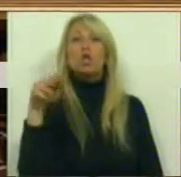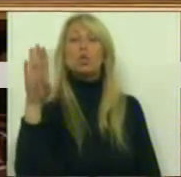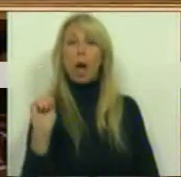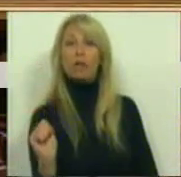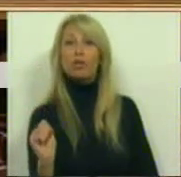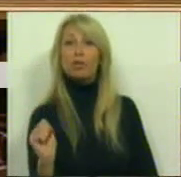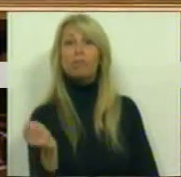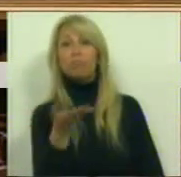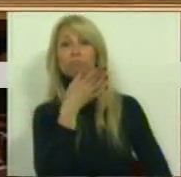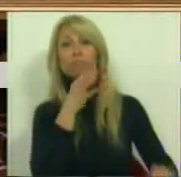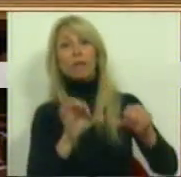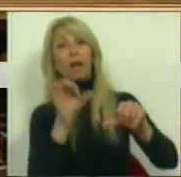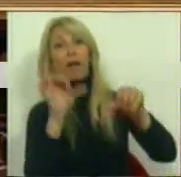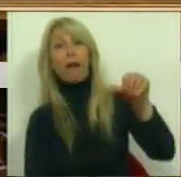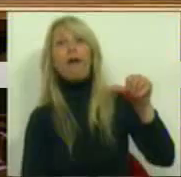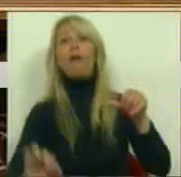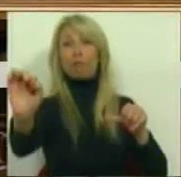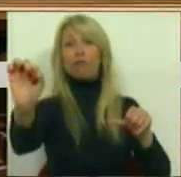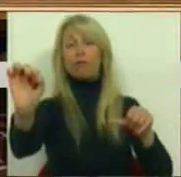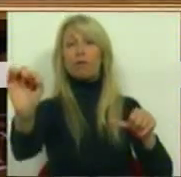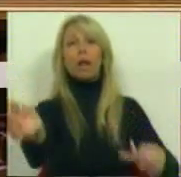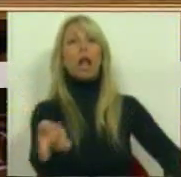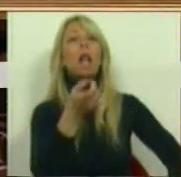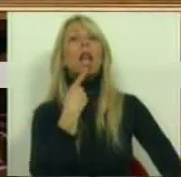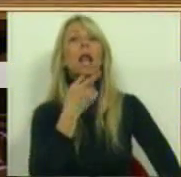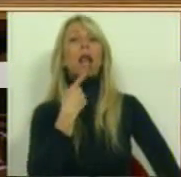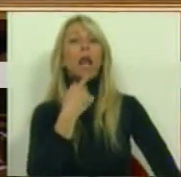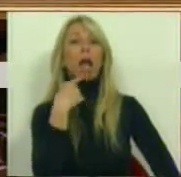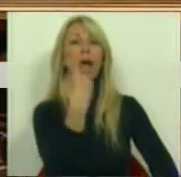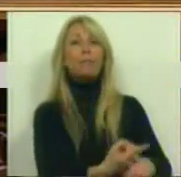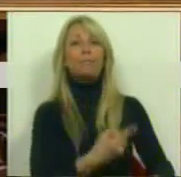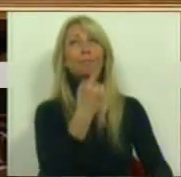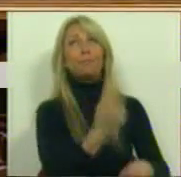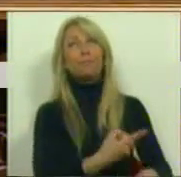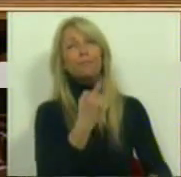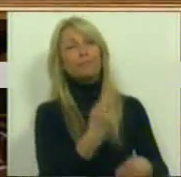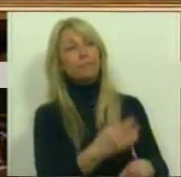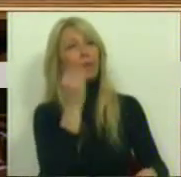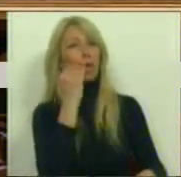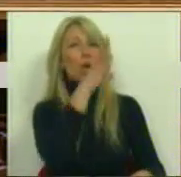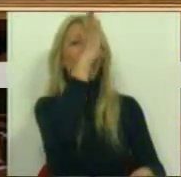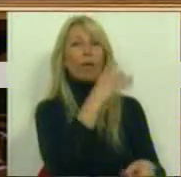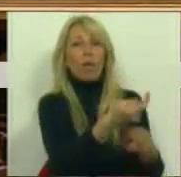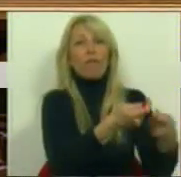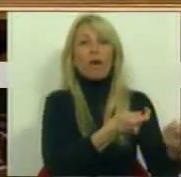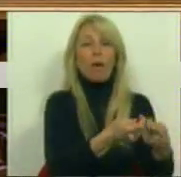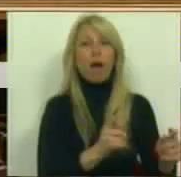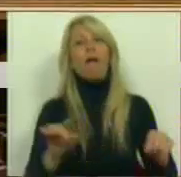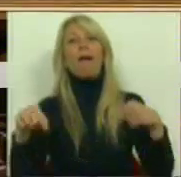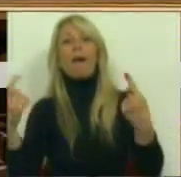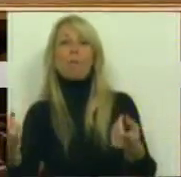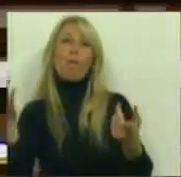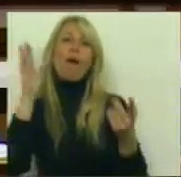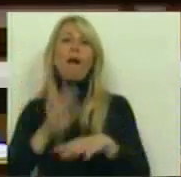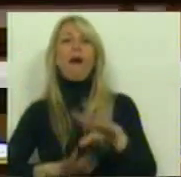na sua intervenção da conversa requentada sobre o arco da governabilidade para embandeirar em